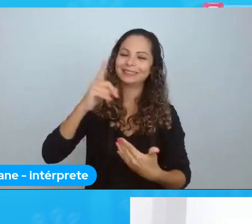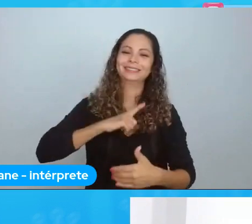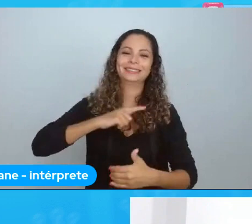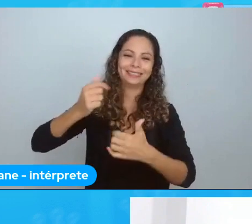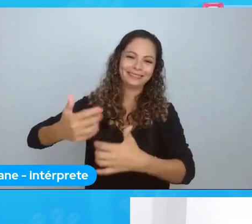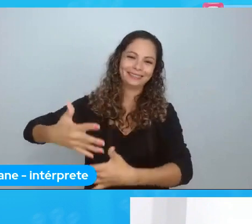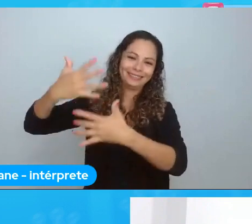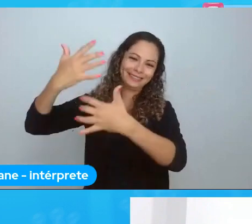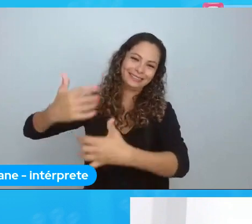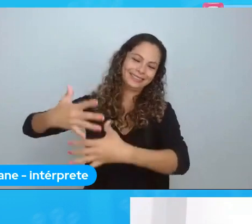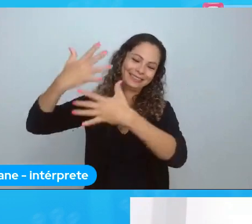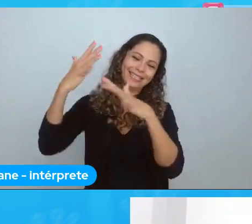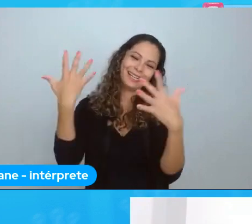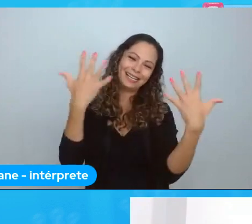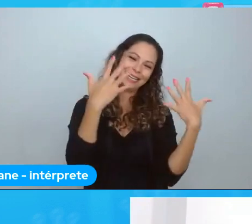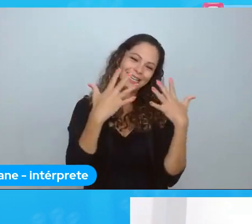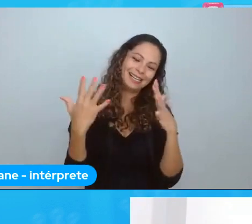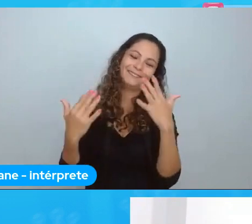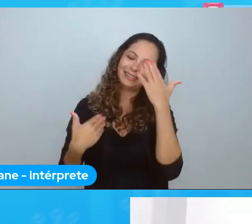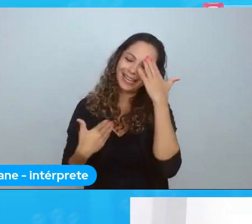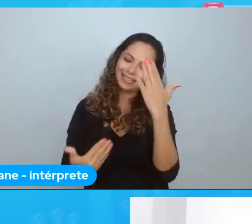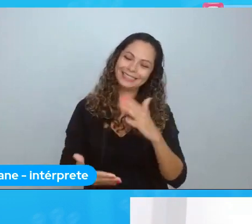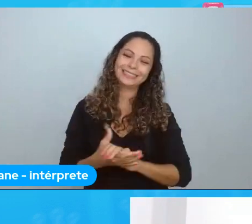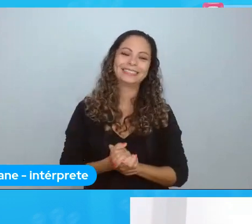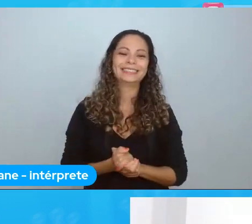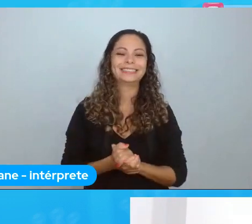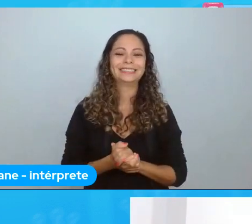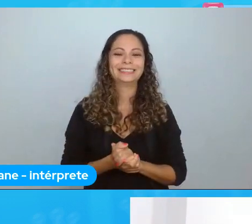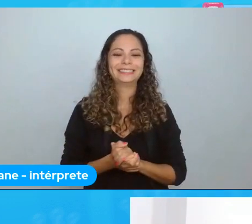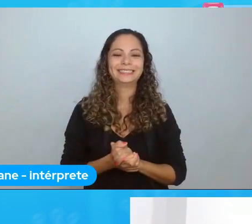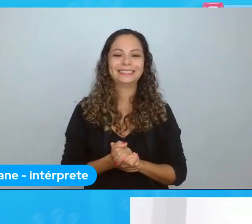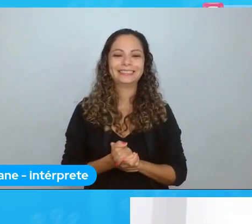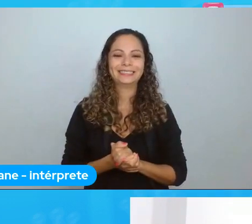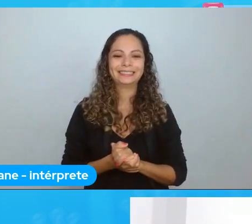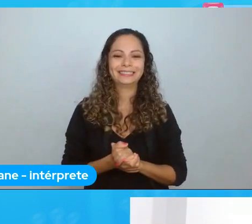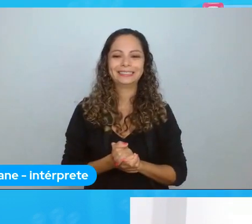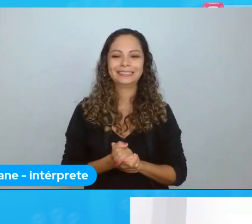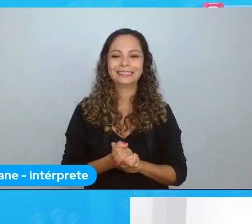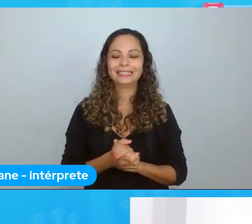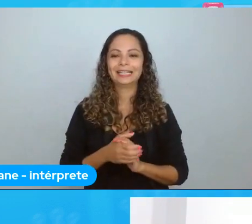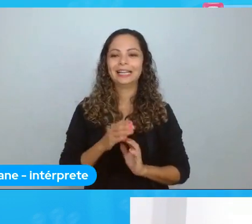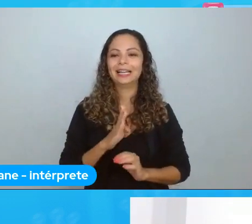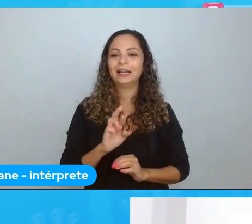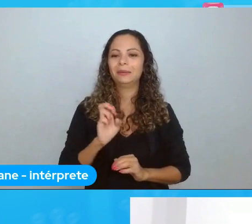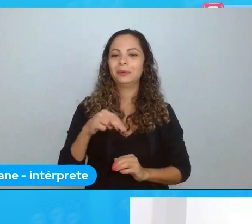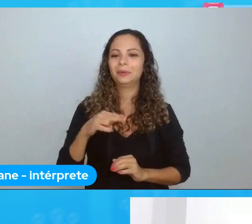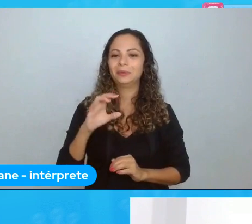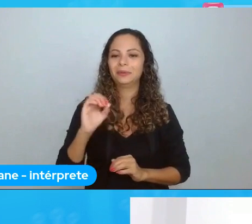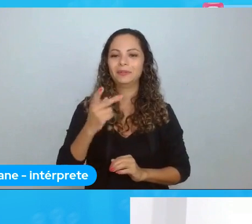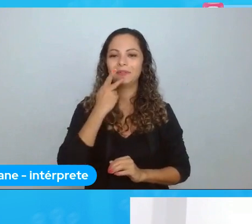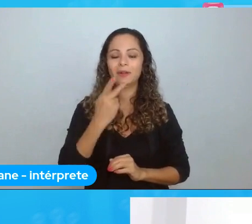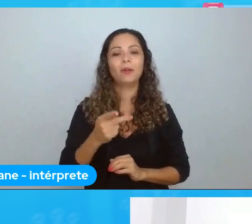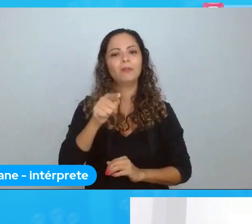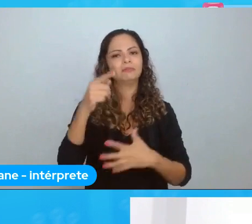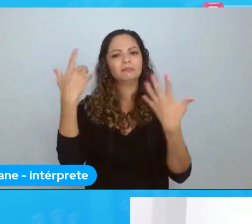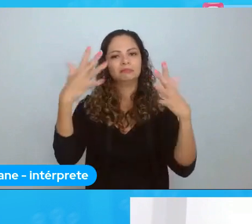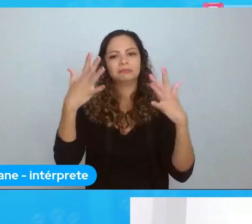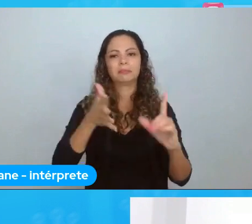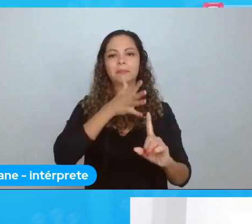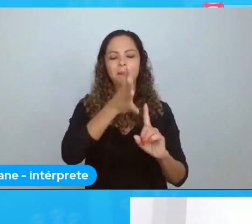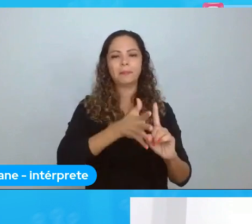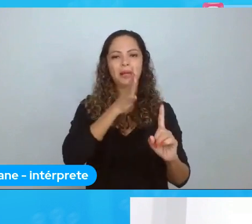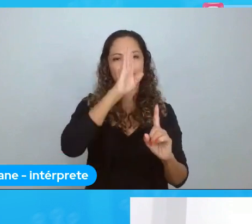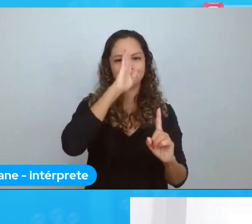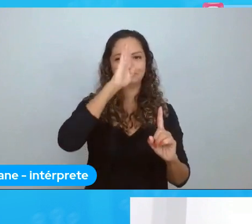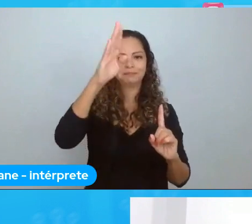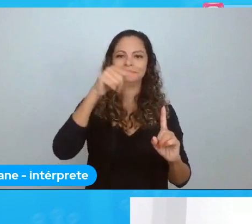Cheia de biscoito. Bruna. Mandou avisar que você arrasou nesse Kenote. E pegou no coração. No coração com essas